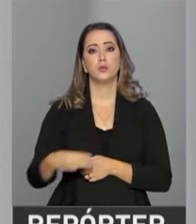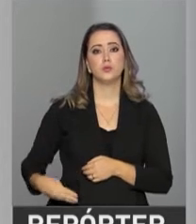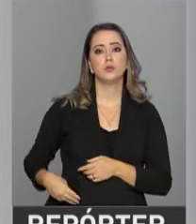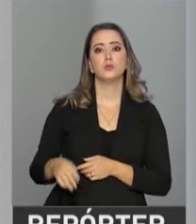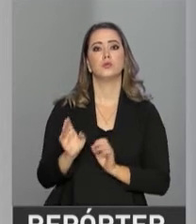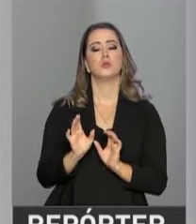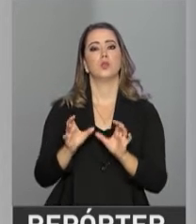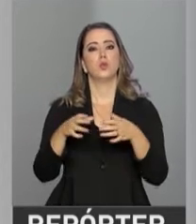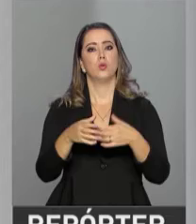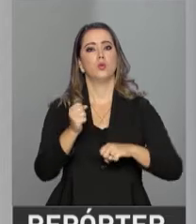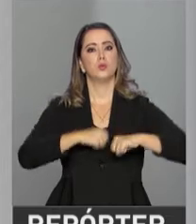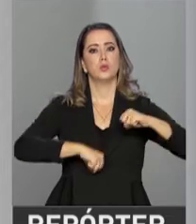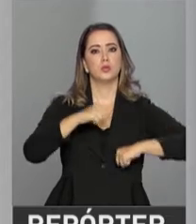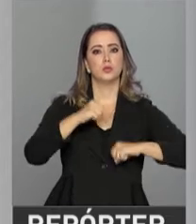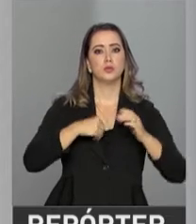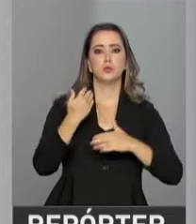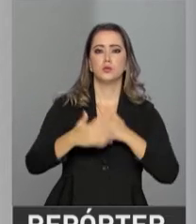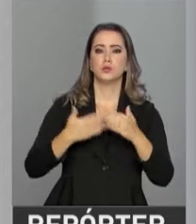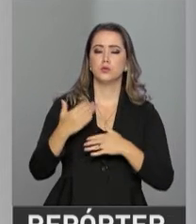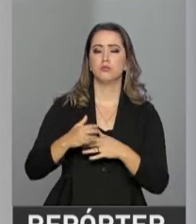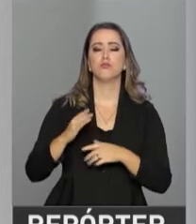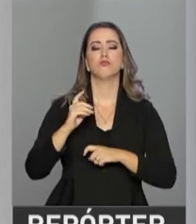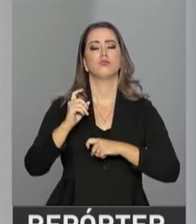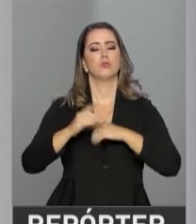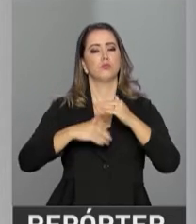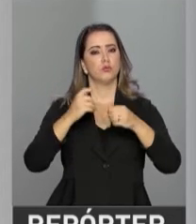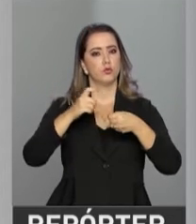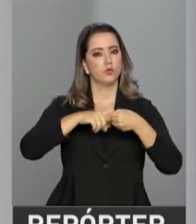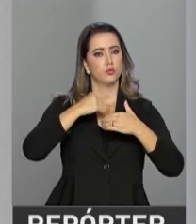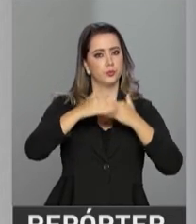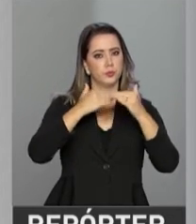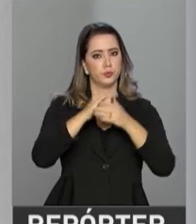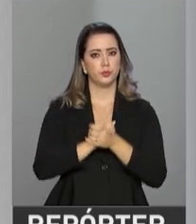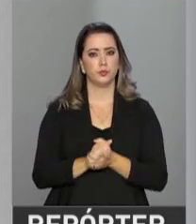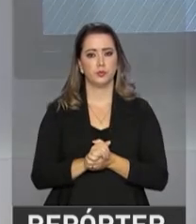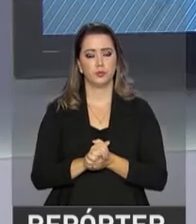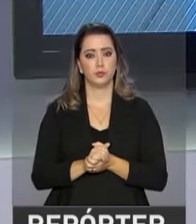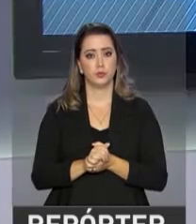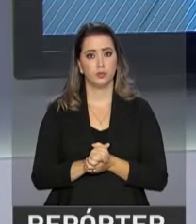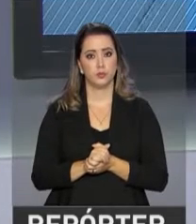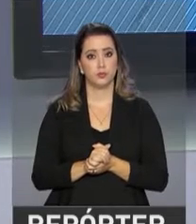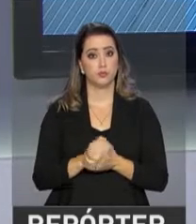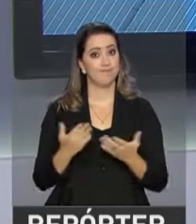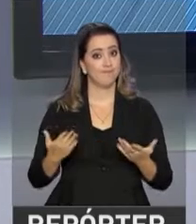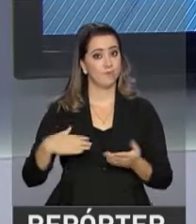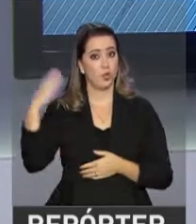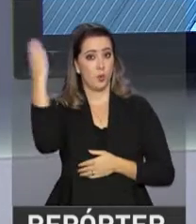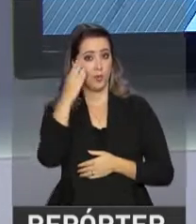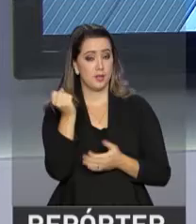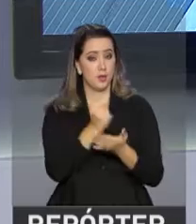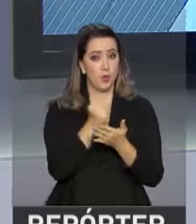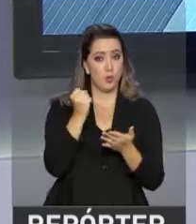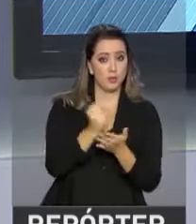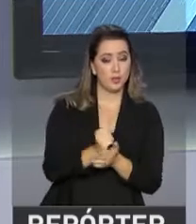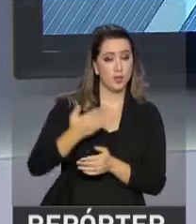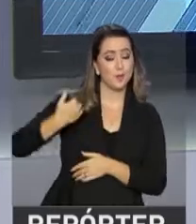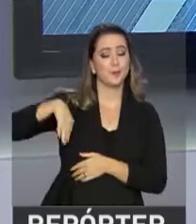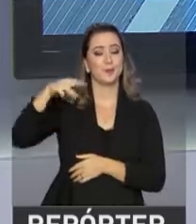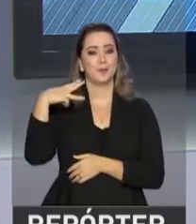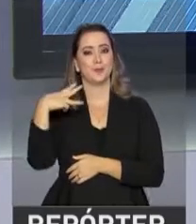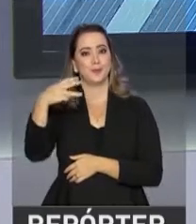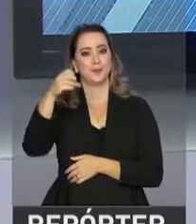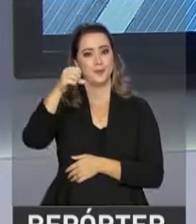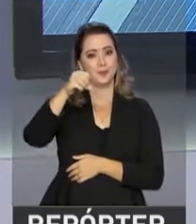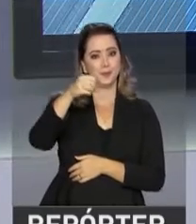ministro, a atividade industrial segue em franca recuperação. O Brasil contratou mais de 369